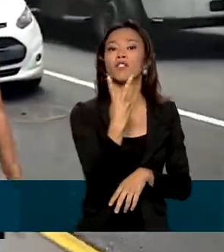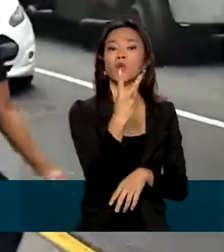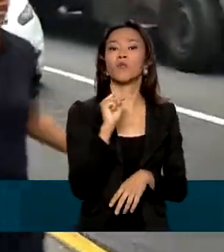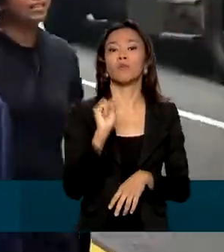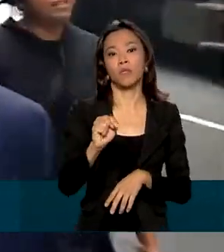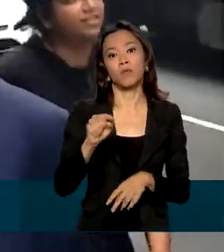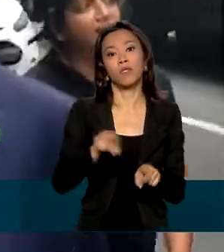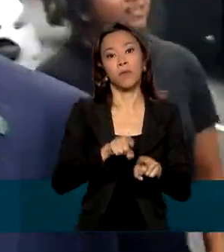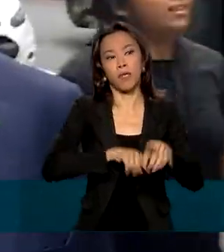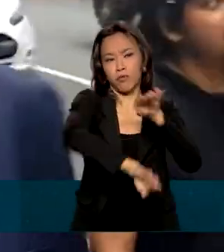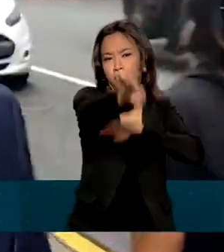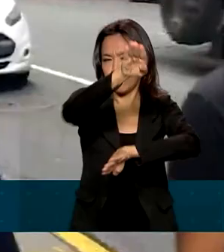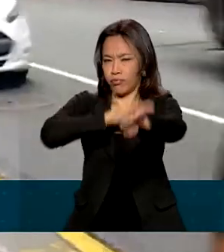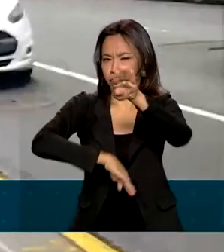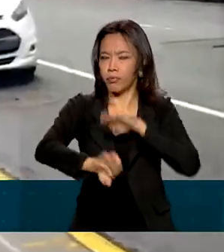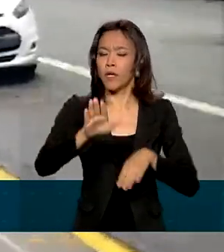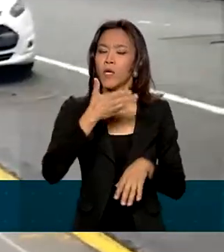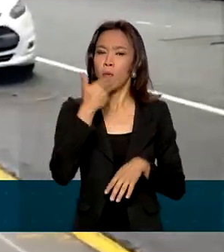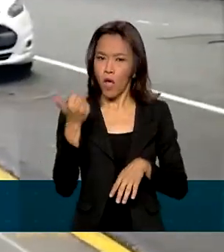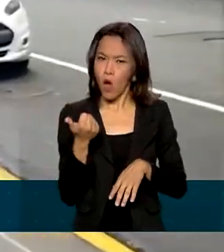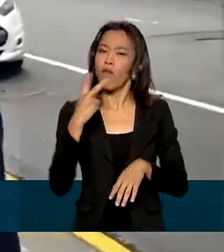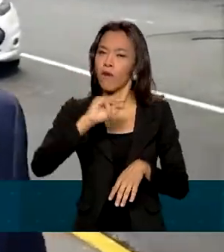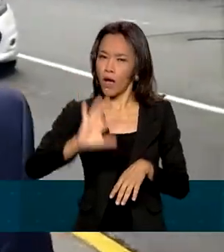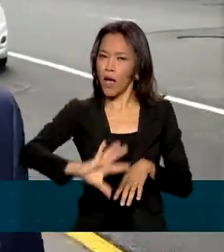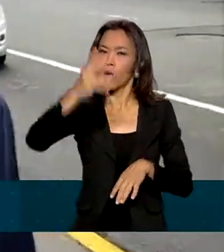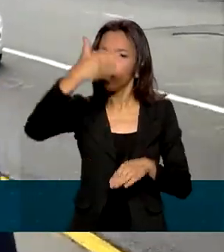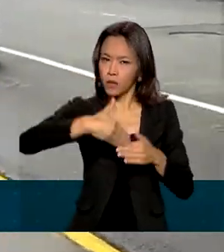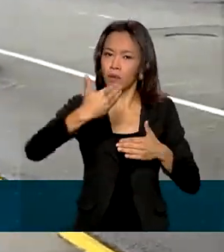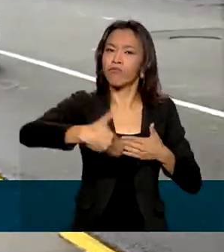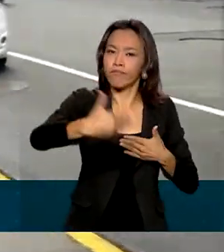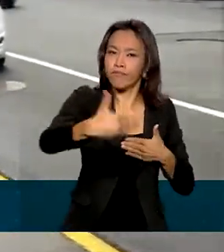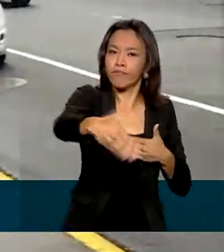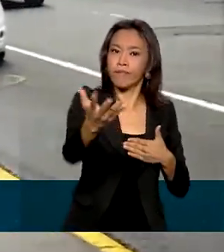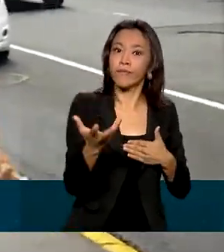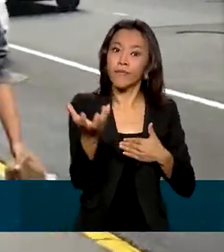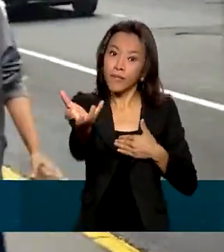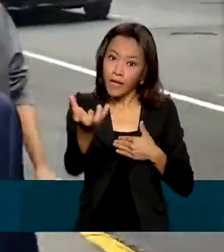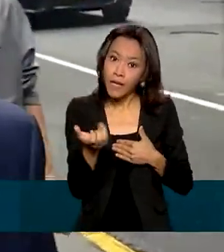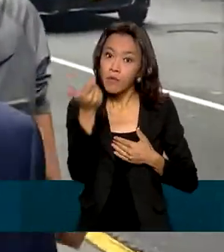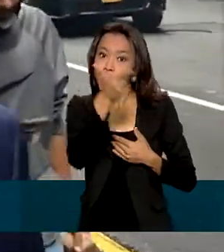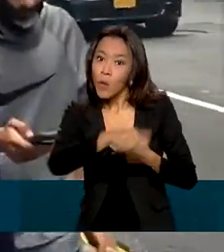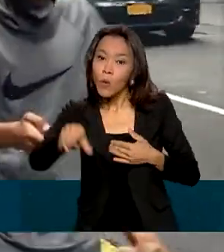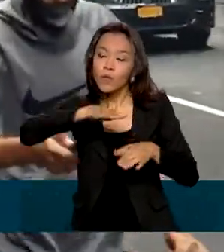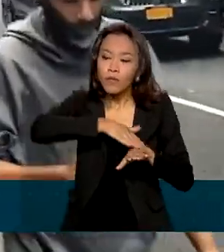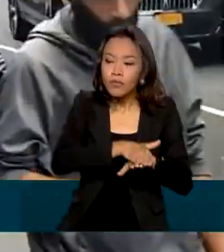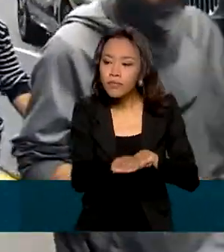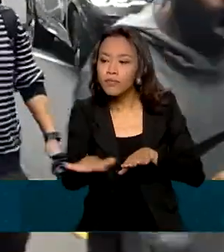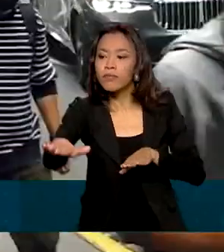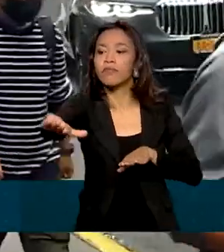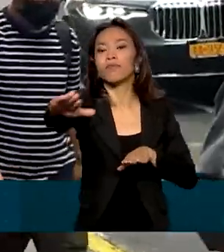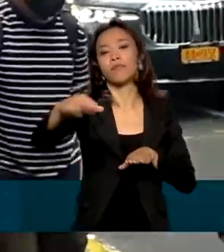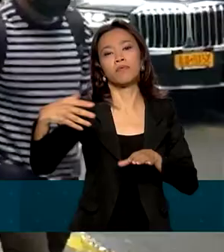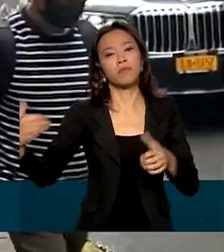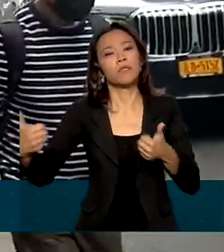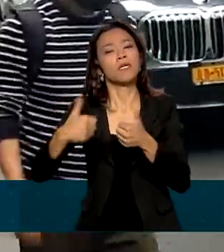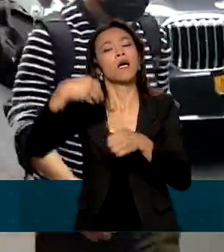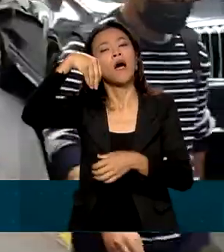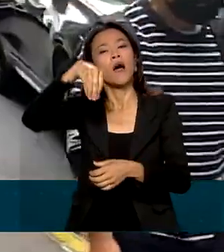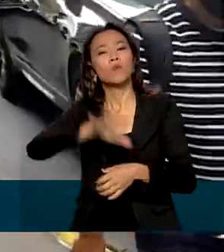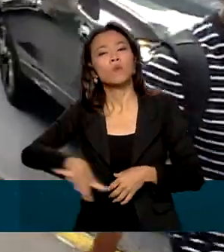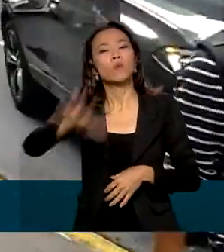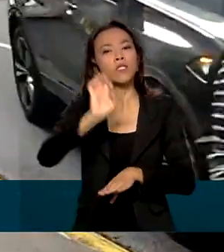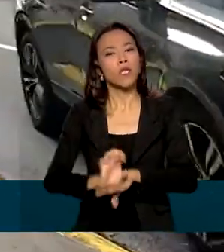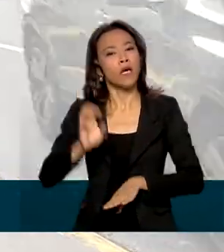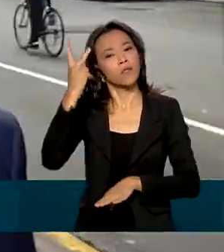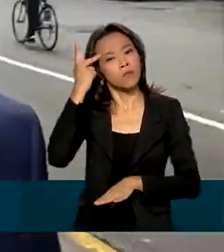de rodovias. E o melhor ainda está por vir. Teremos rodovia Presidente Dutra, teremos Porto de Santos, o aeroporto Santos Dumont,